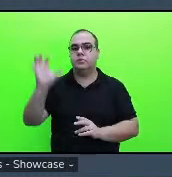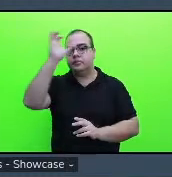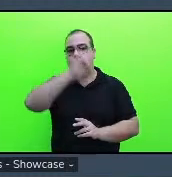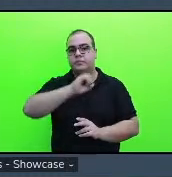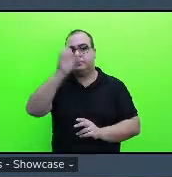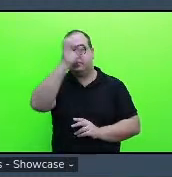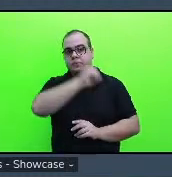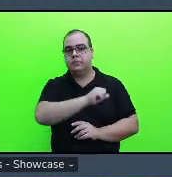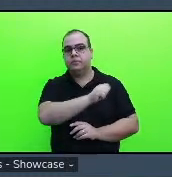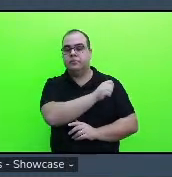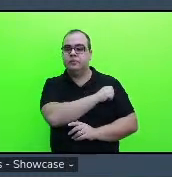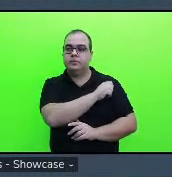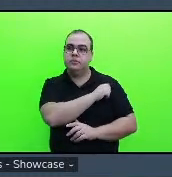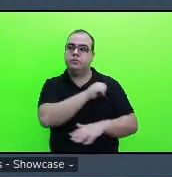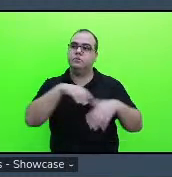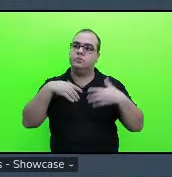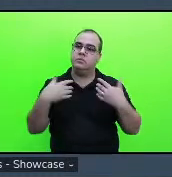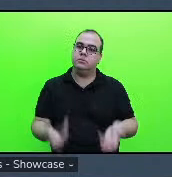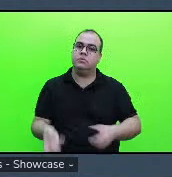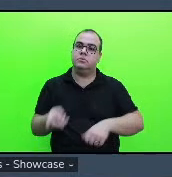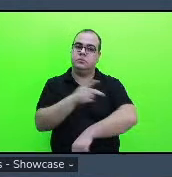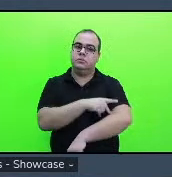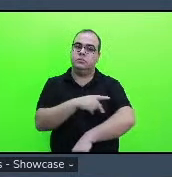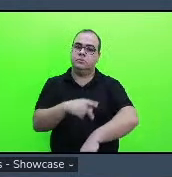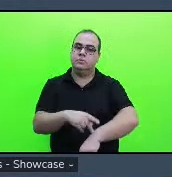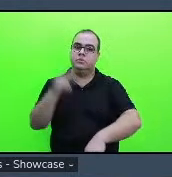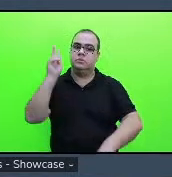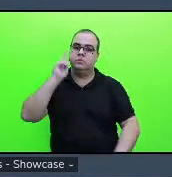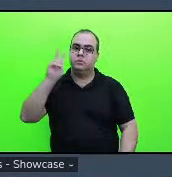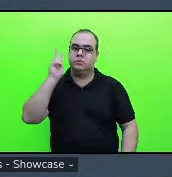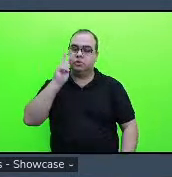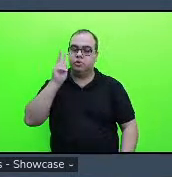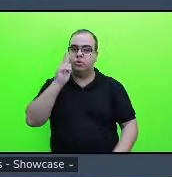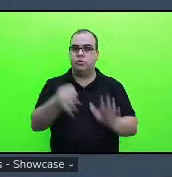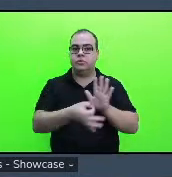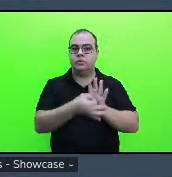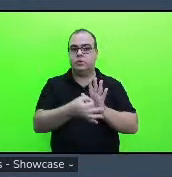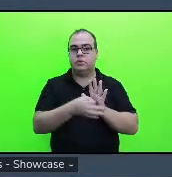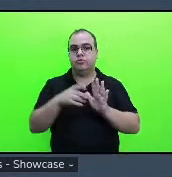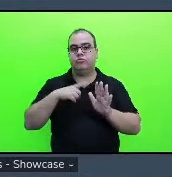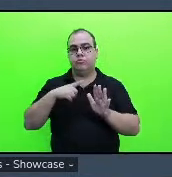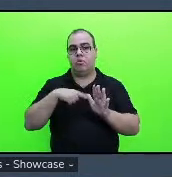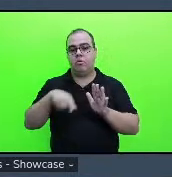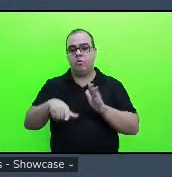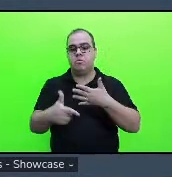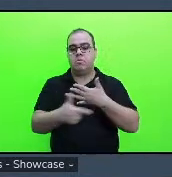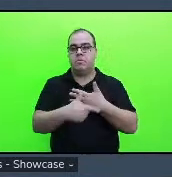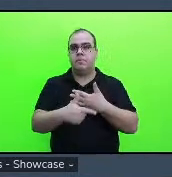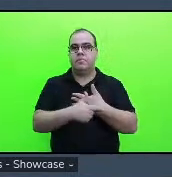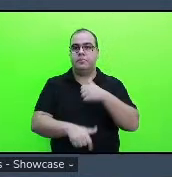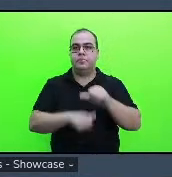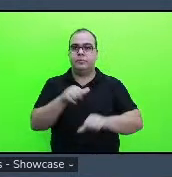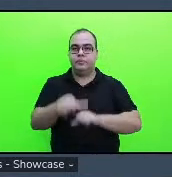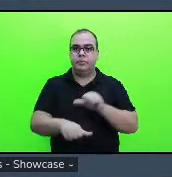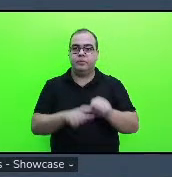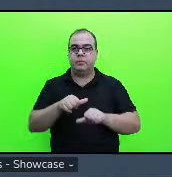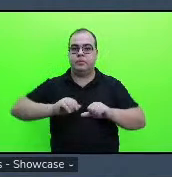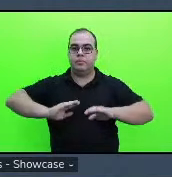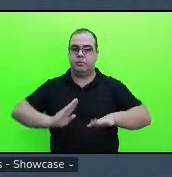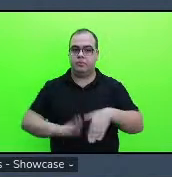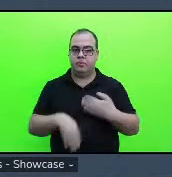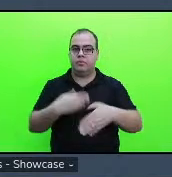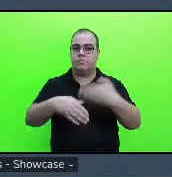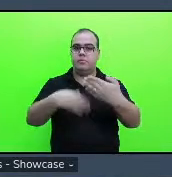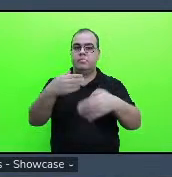a pedagogia histórico-crítica ela cumpre esse papel transformador pela via do desenvolvimento dos